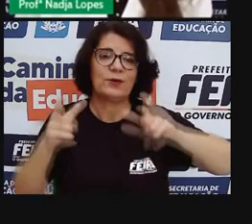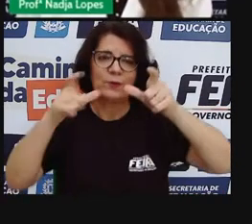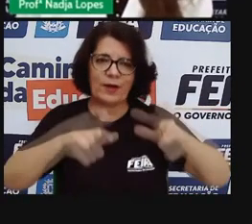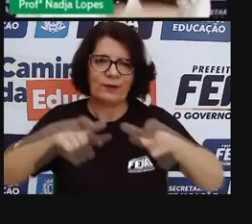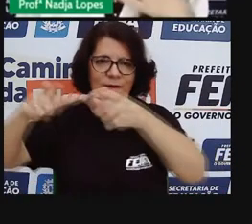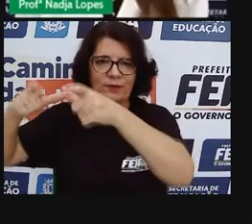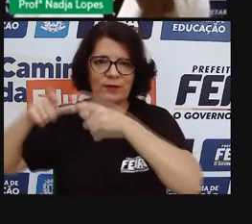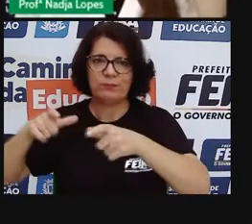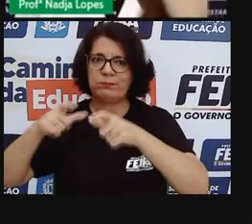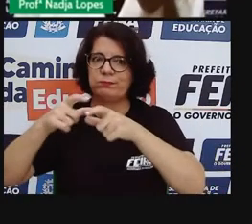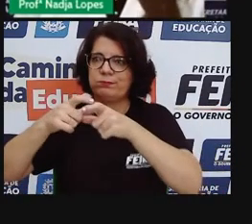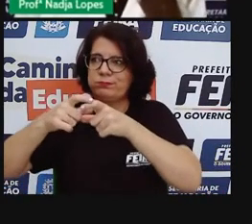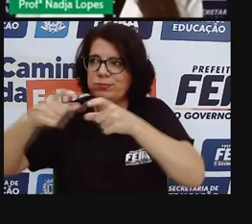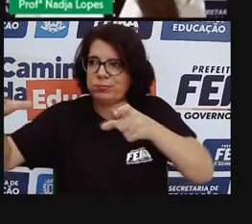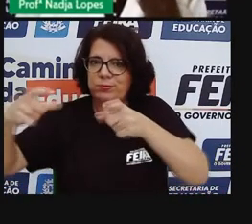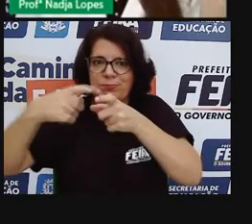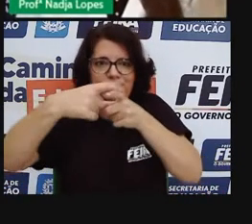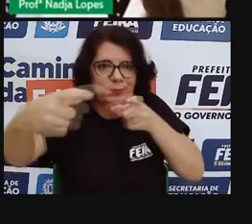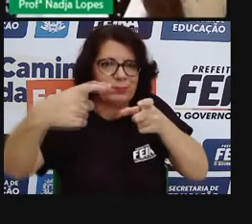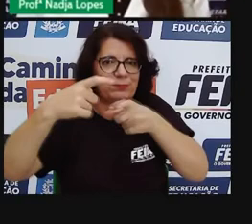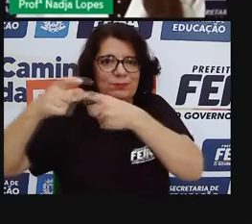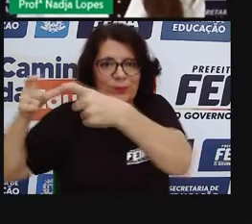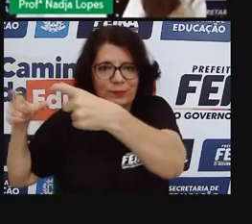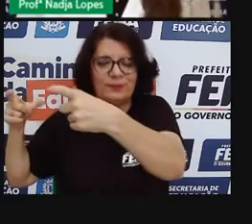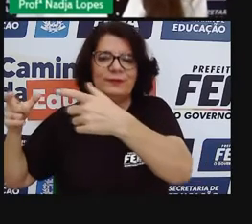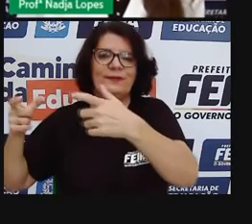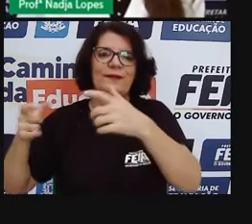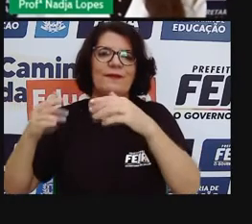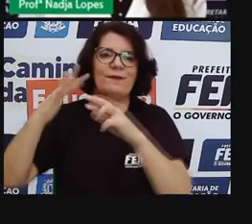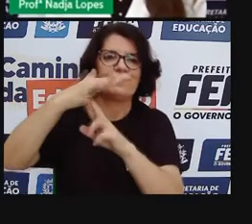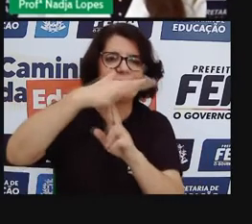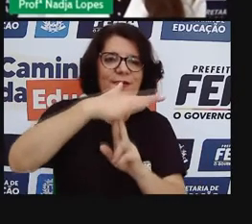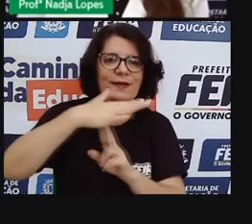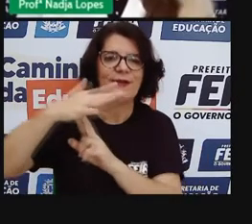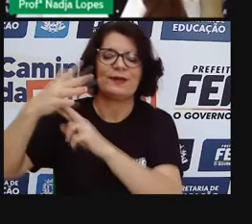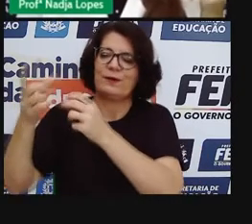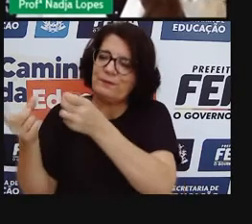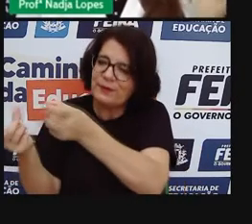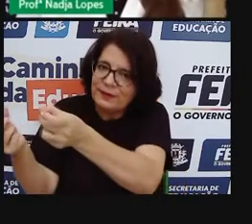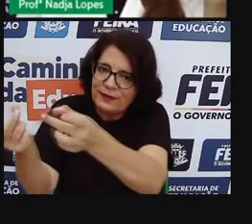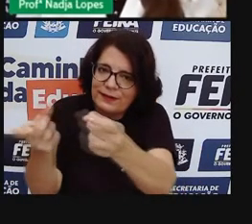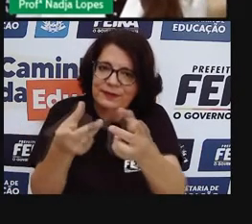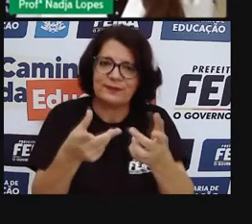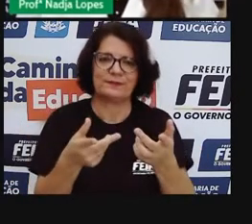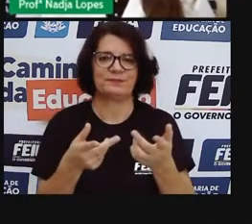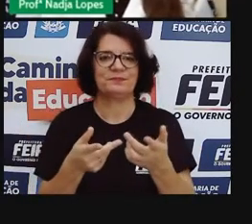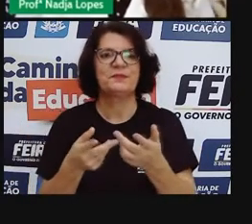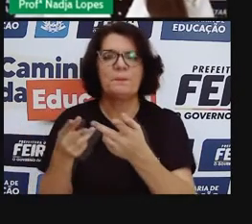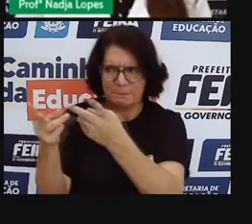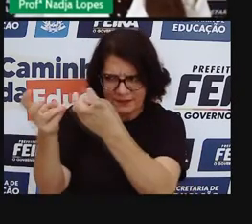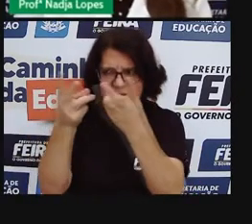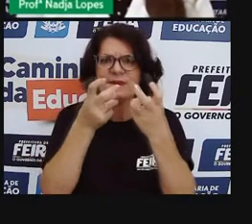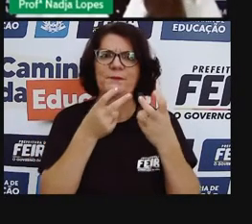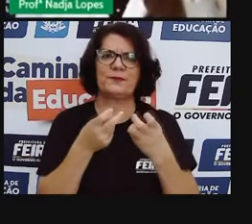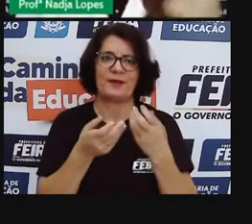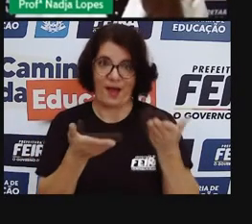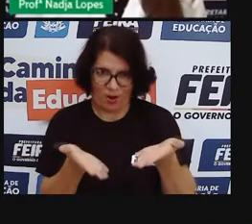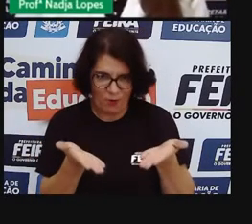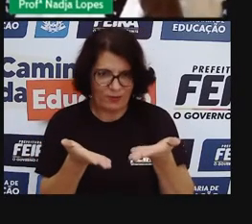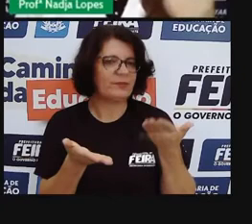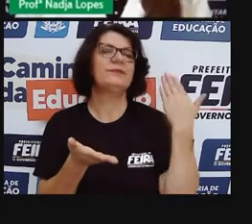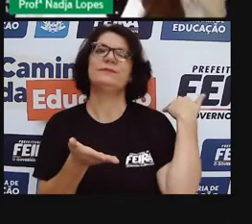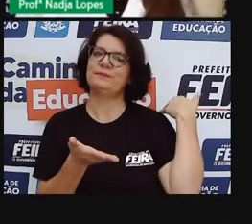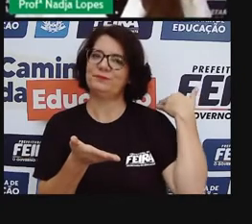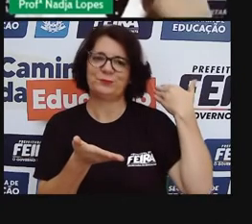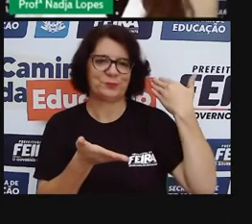né, no centro da cidade, já naquele tempo, em 1977, já com Feira Livre. Então, é algo que a gente percebe que não é de agora, né, que Feira